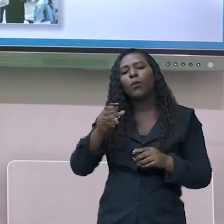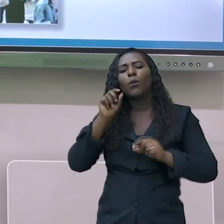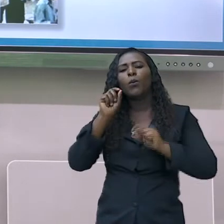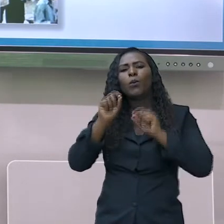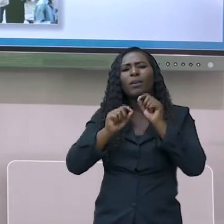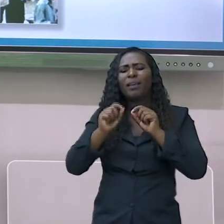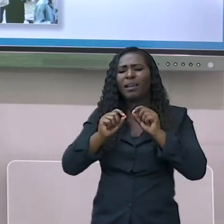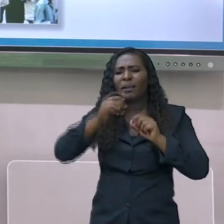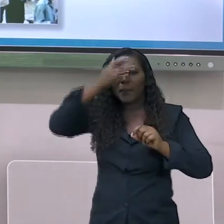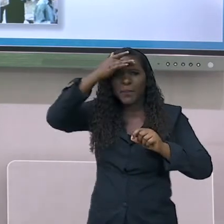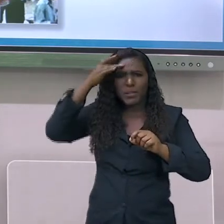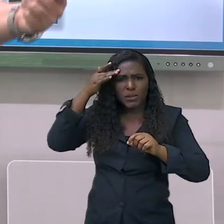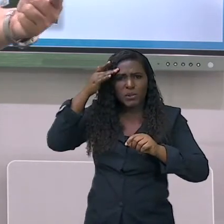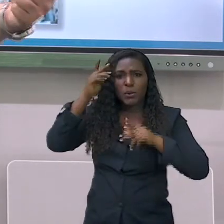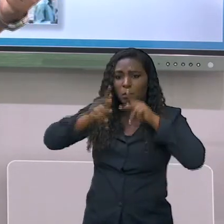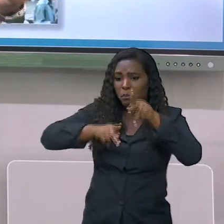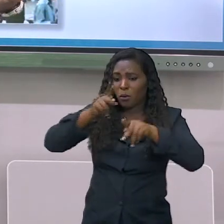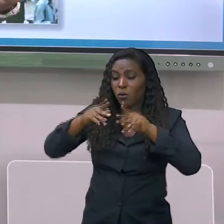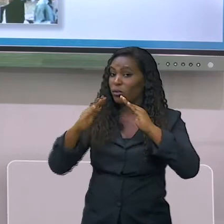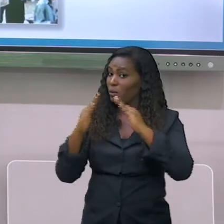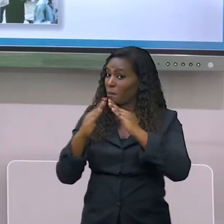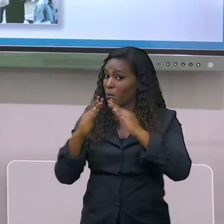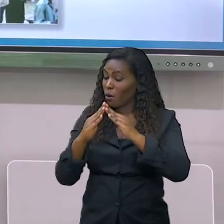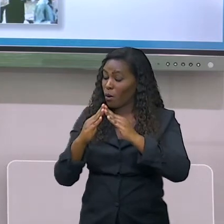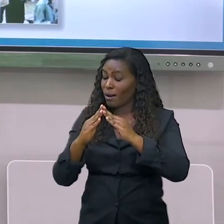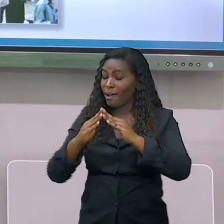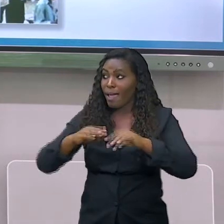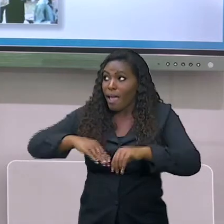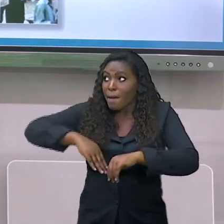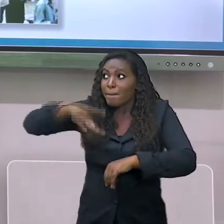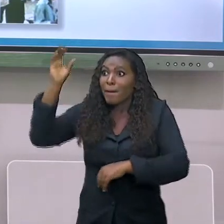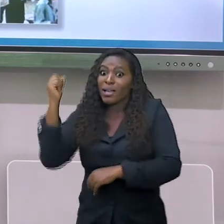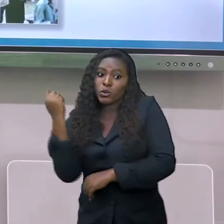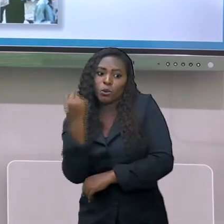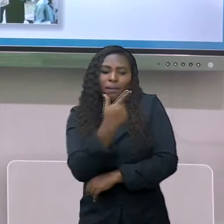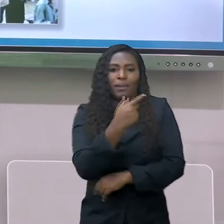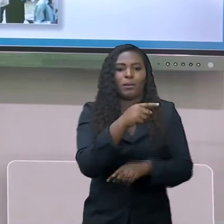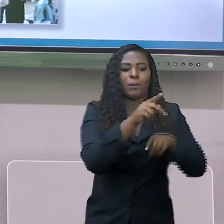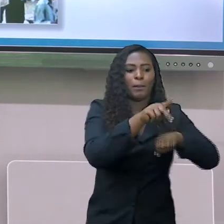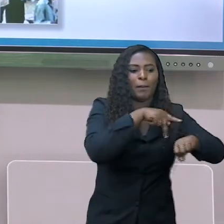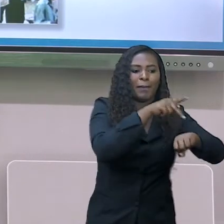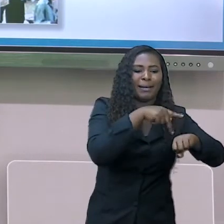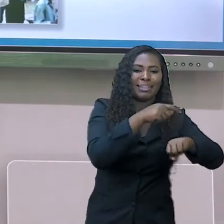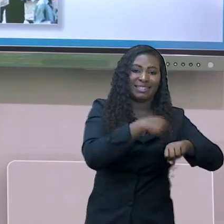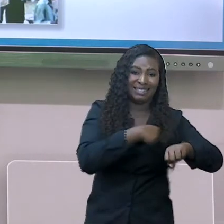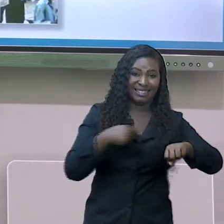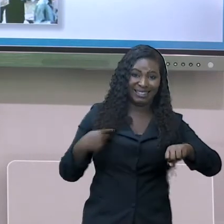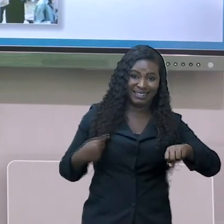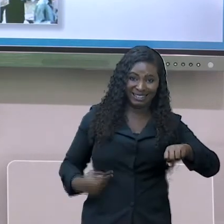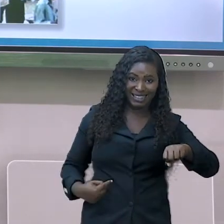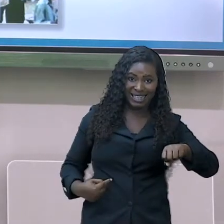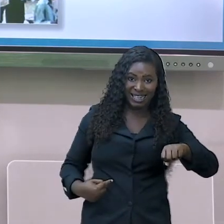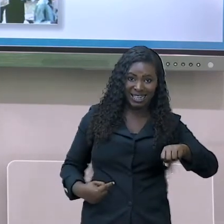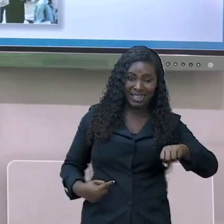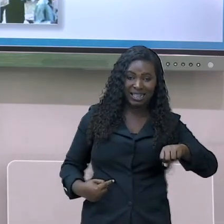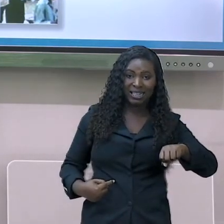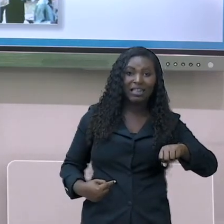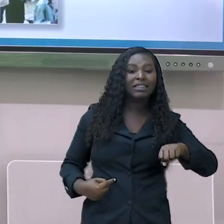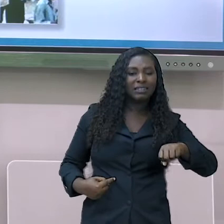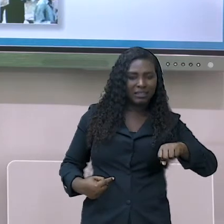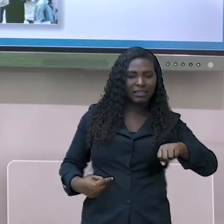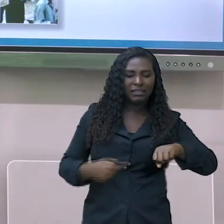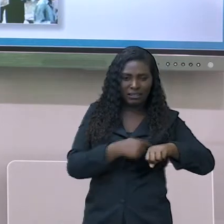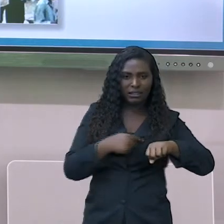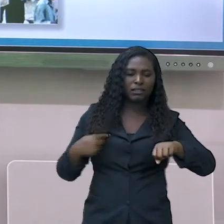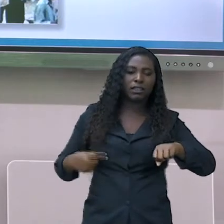é maior do que a da China, que hoje é o país mais populoso. Eu falo hoje, porque